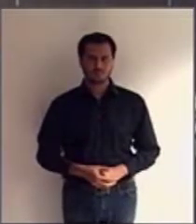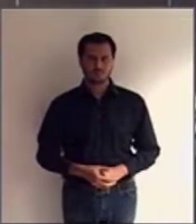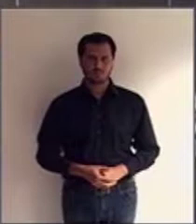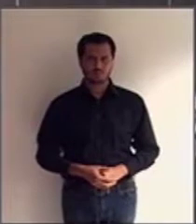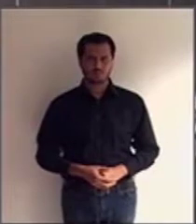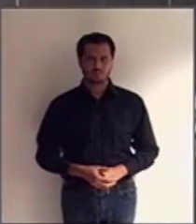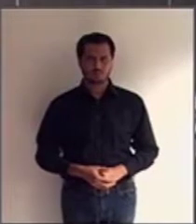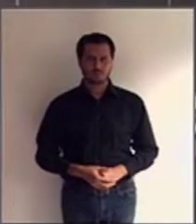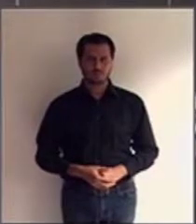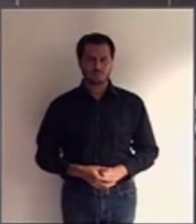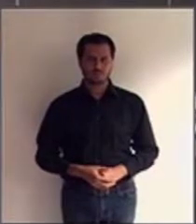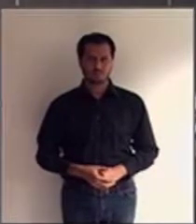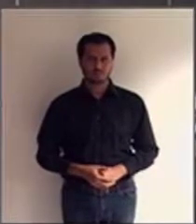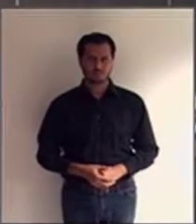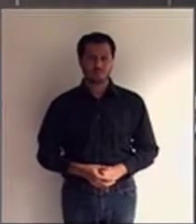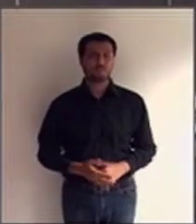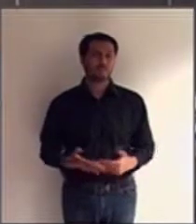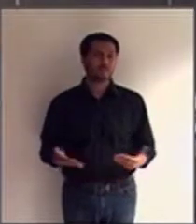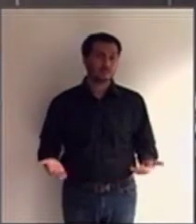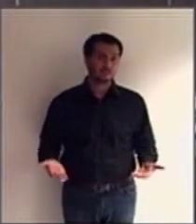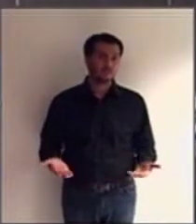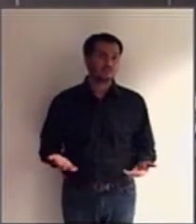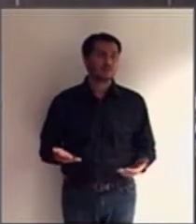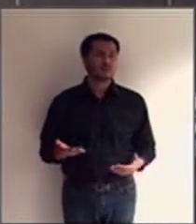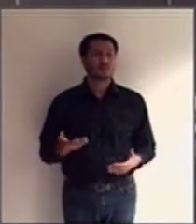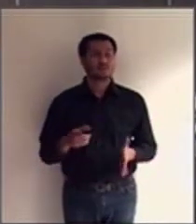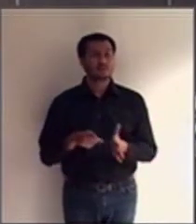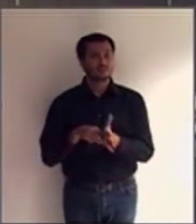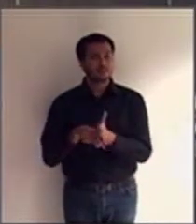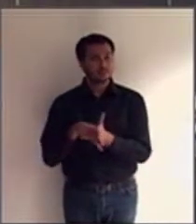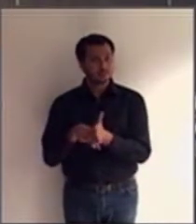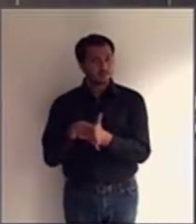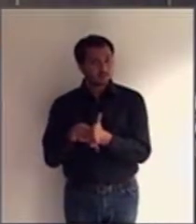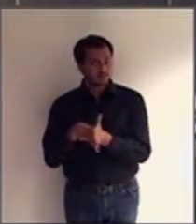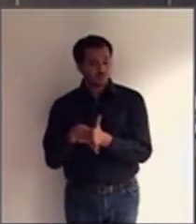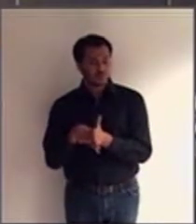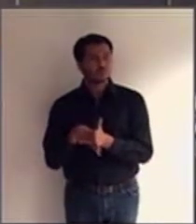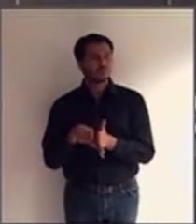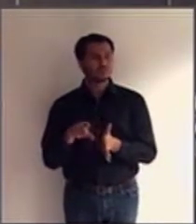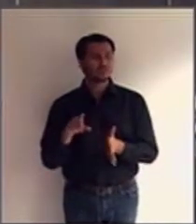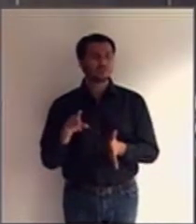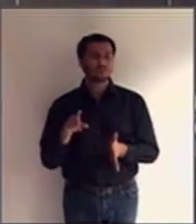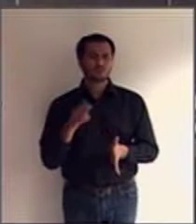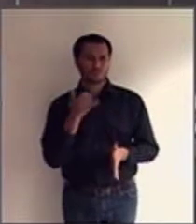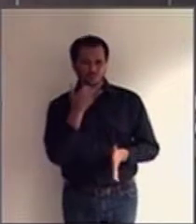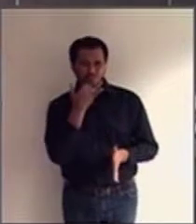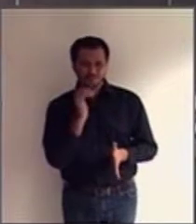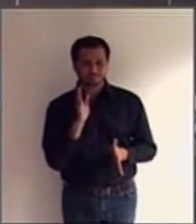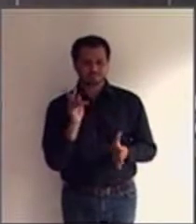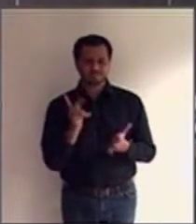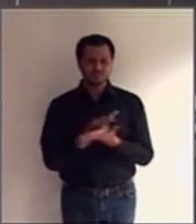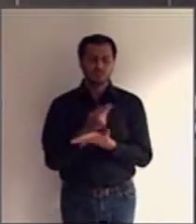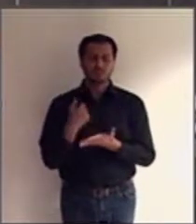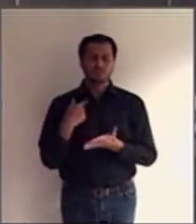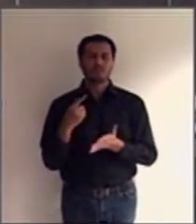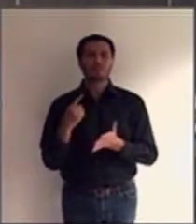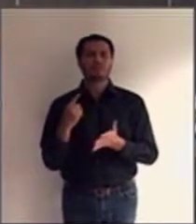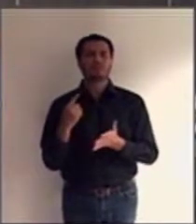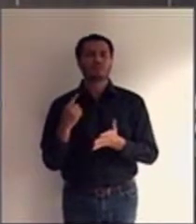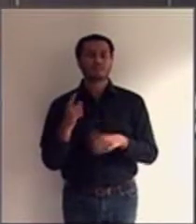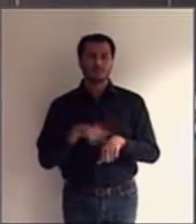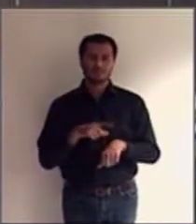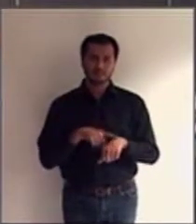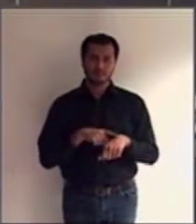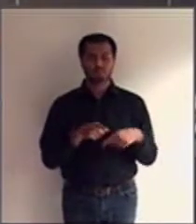Após o interrogatório, após, desculpe, após esse prazo da